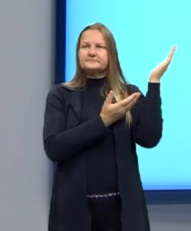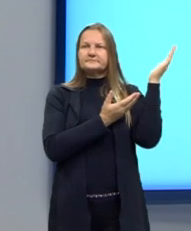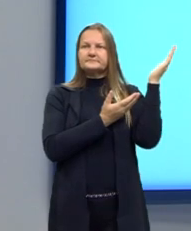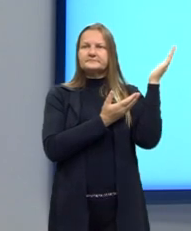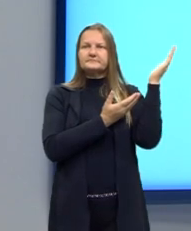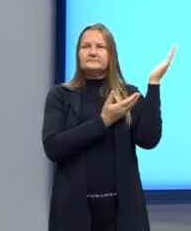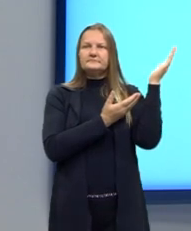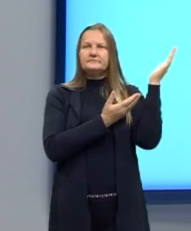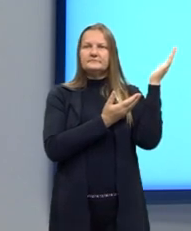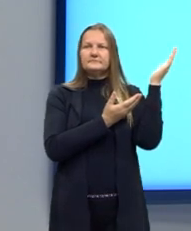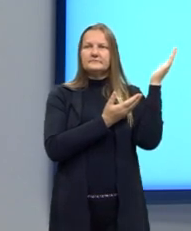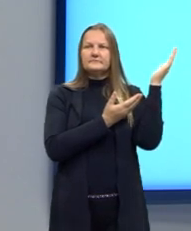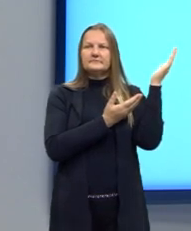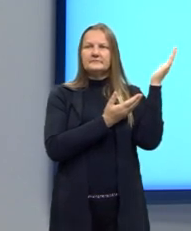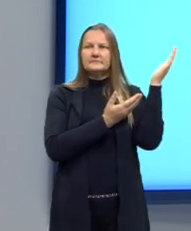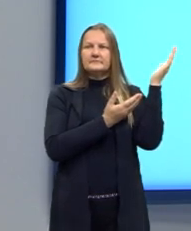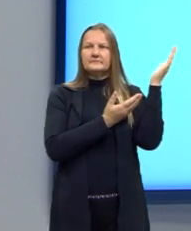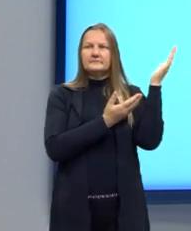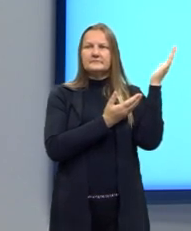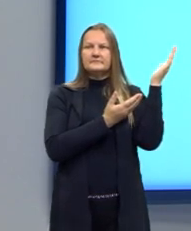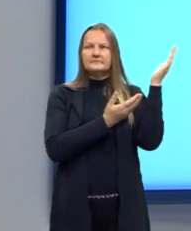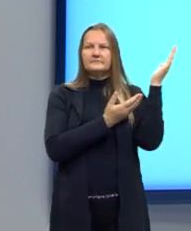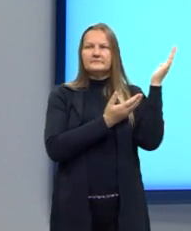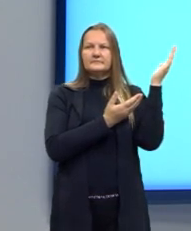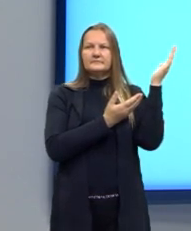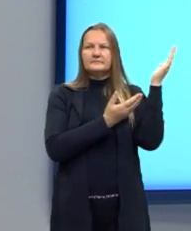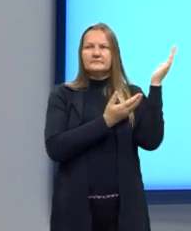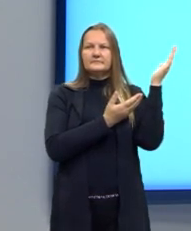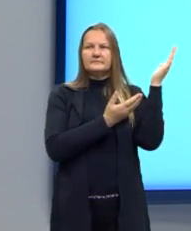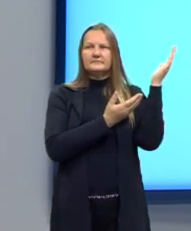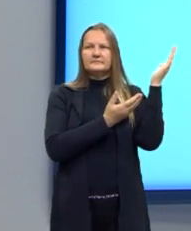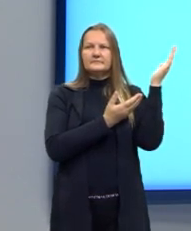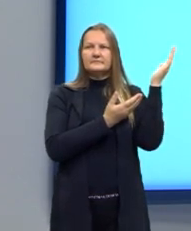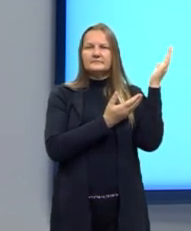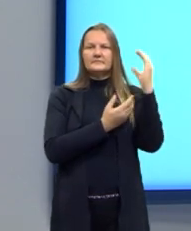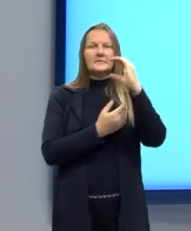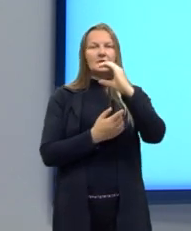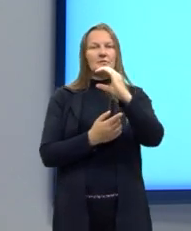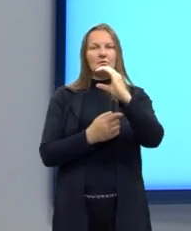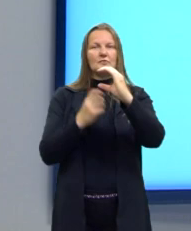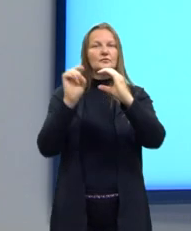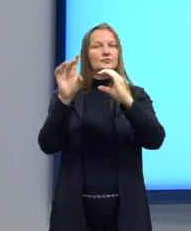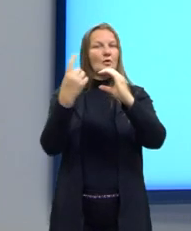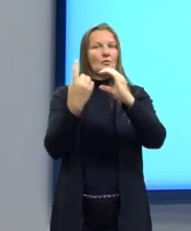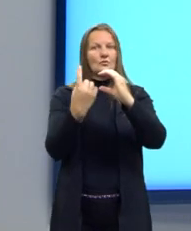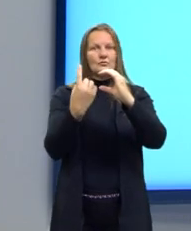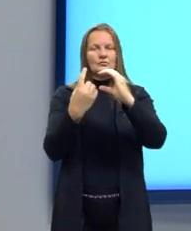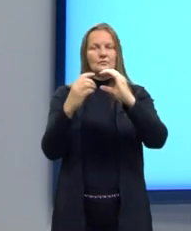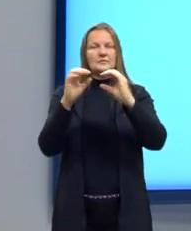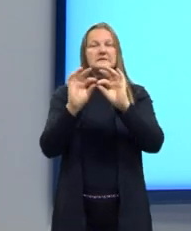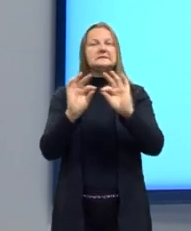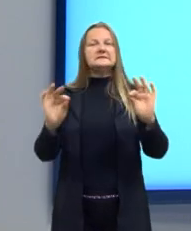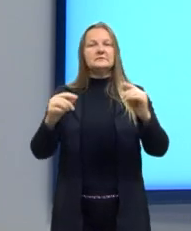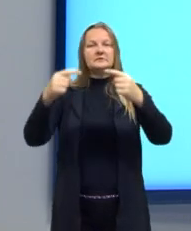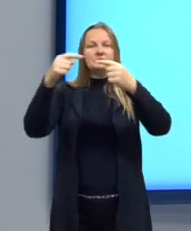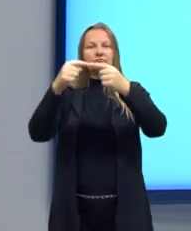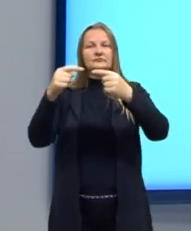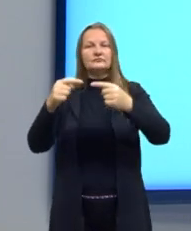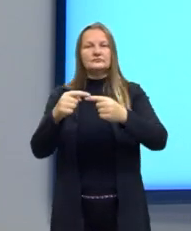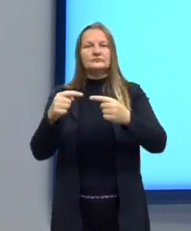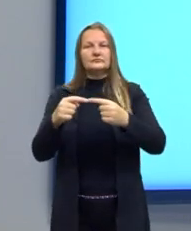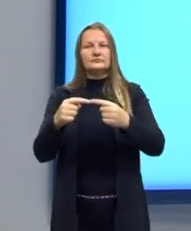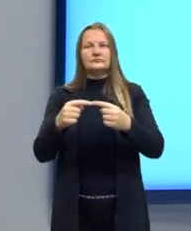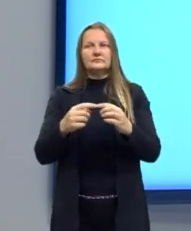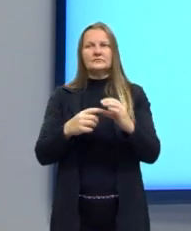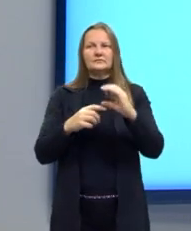carbonos ligada a essa carbonila. No caso, aqui só tem o carbono da carbonila. Ligações simples, porque não tem outro carbono para fazer